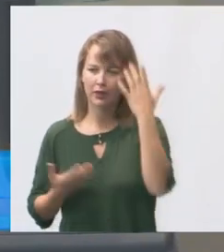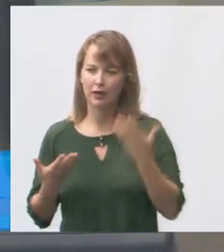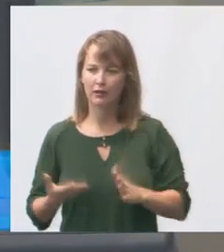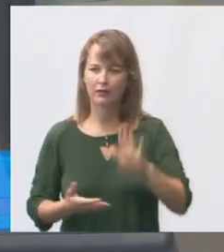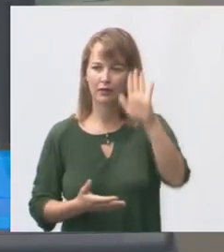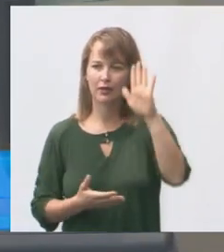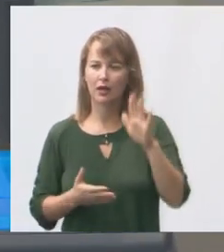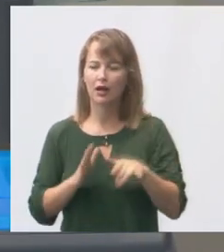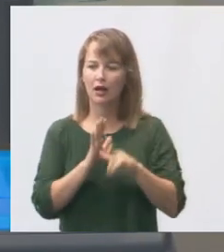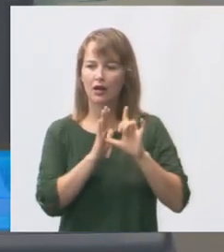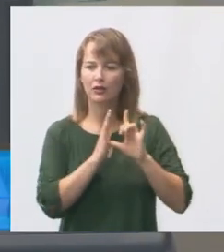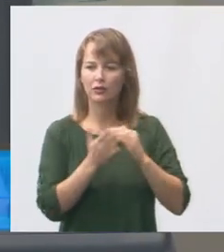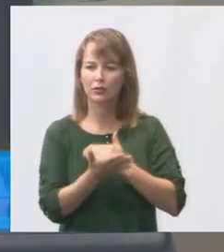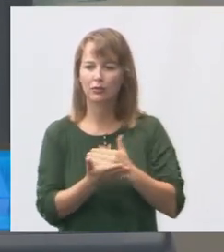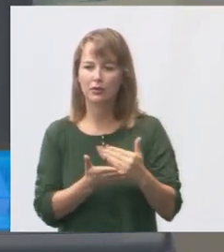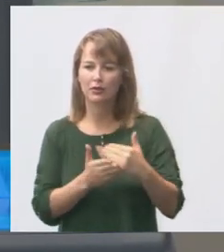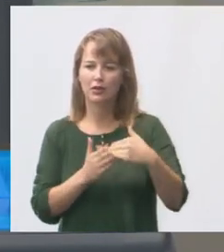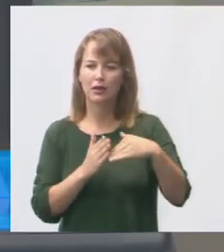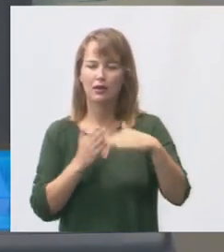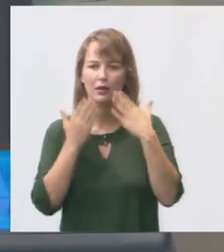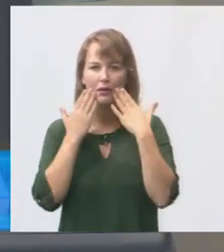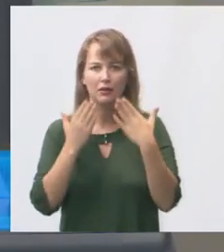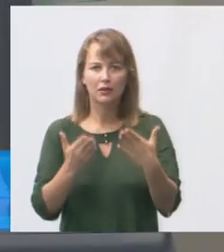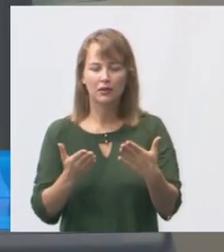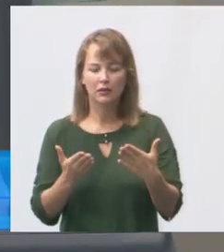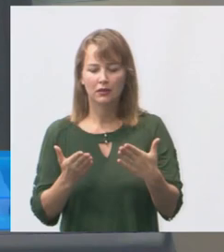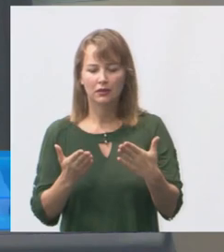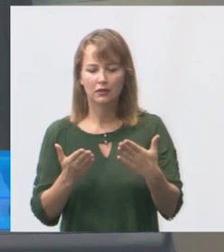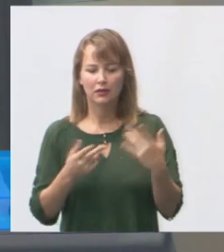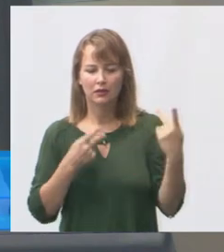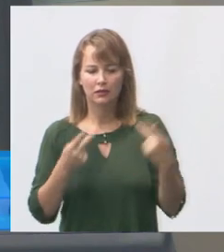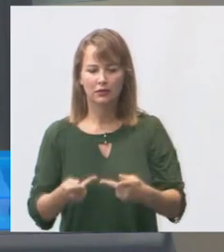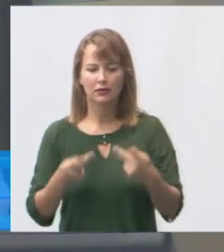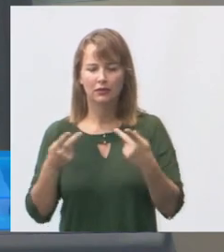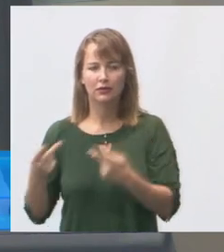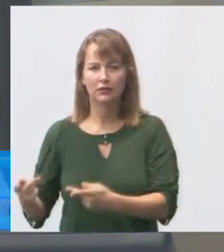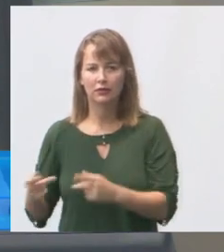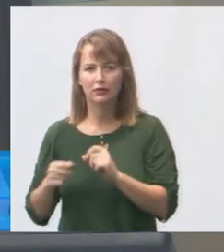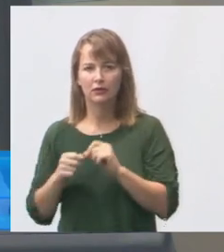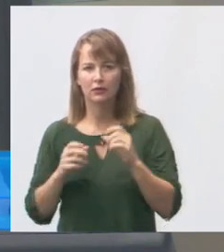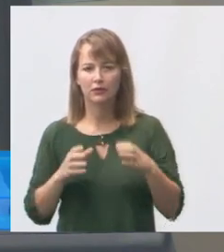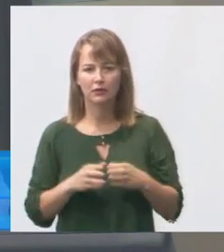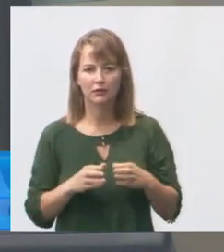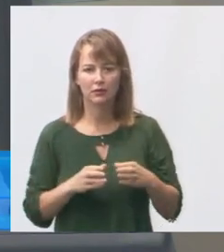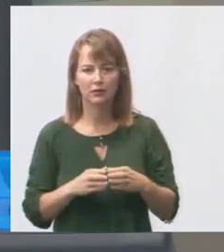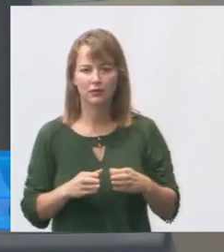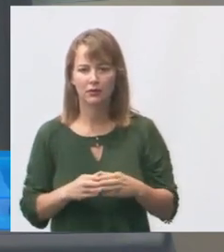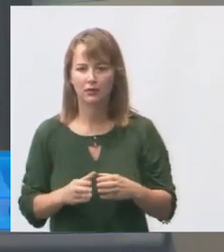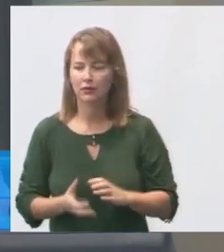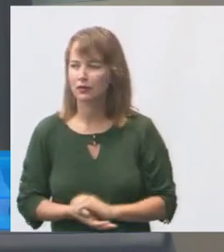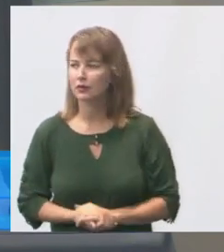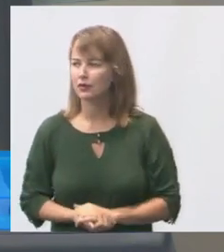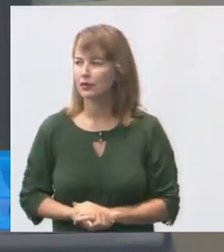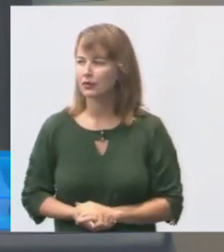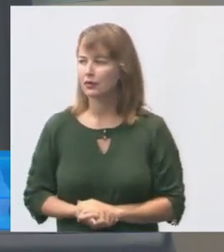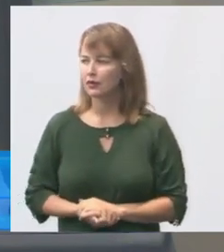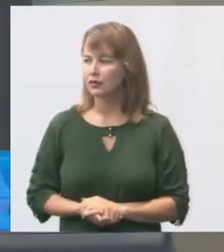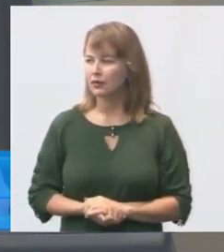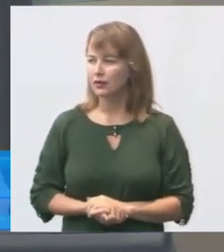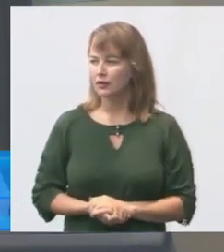da gente entrar na apresentação das visitas feitas pela comissão então eu vou